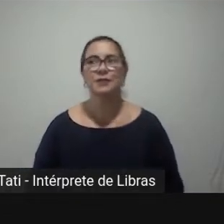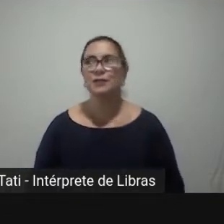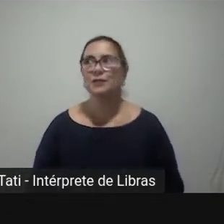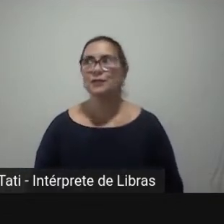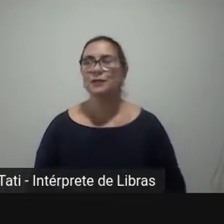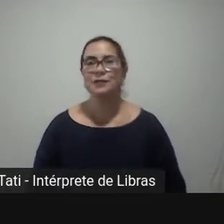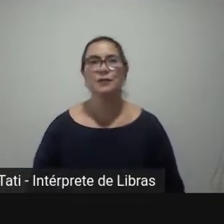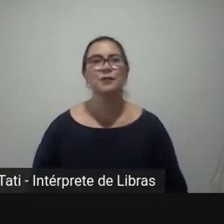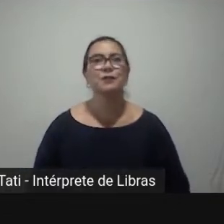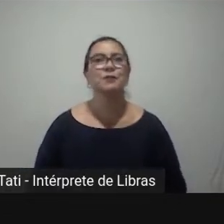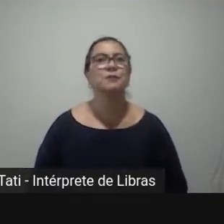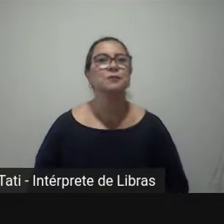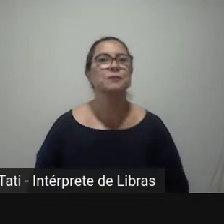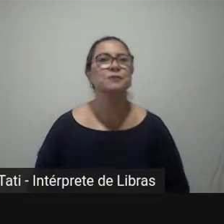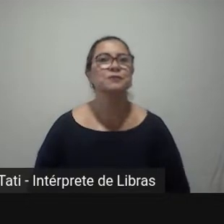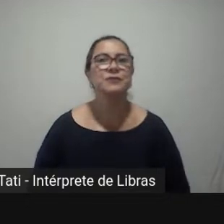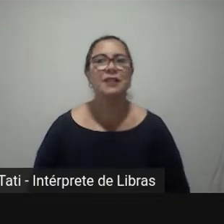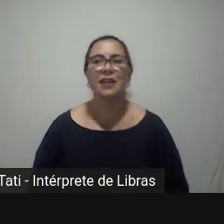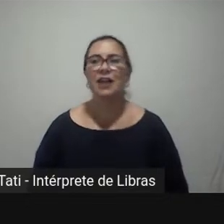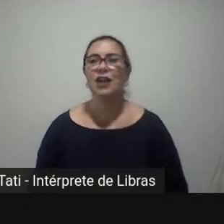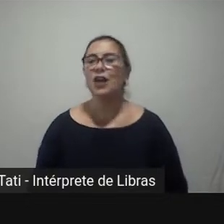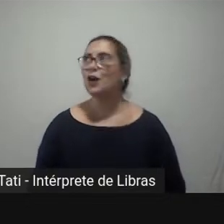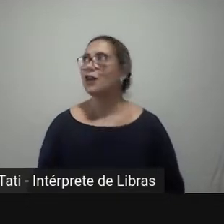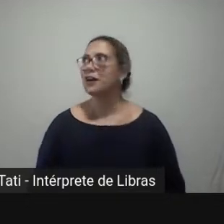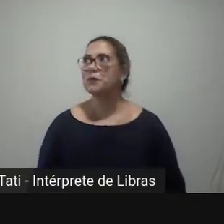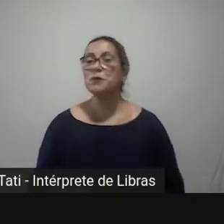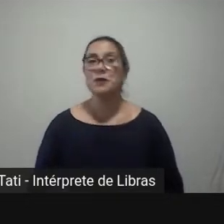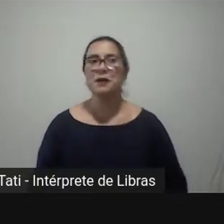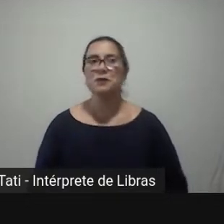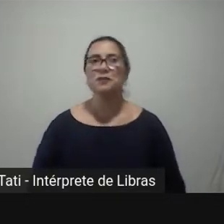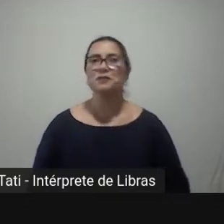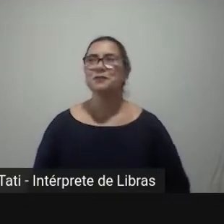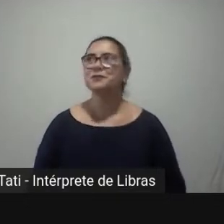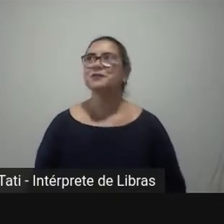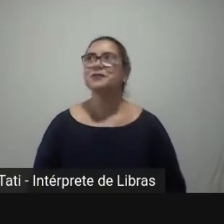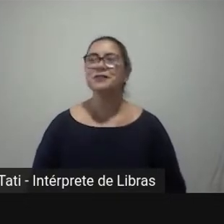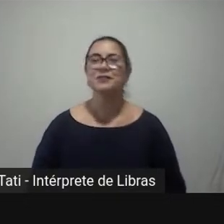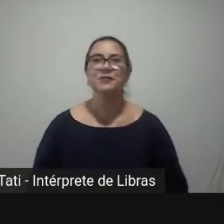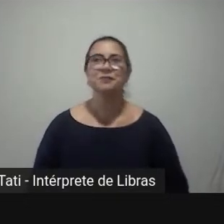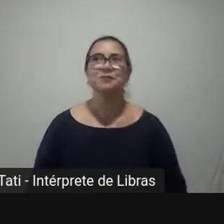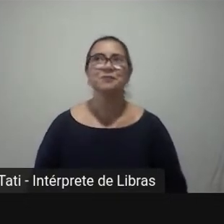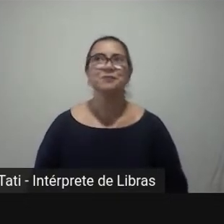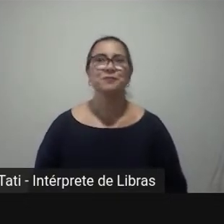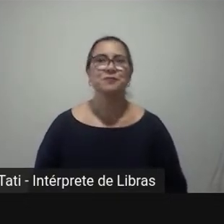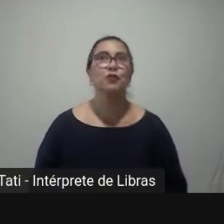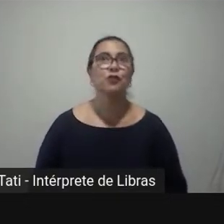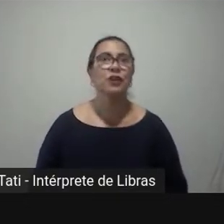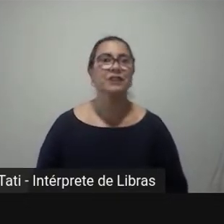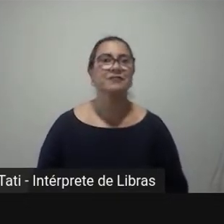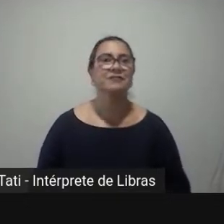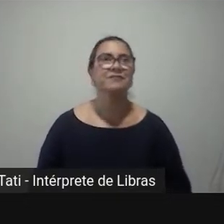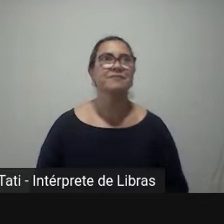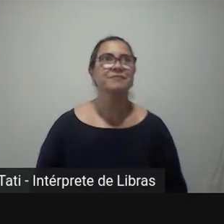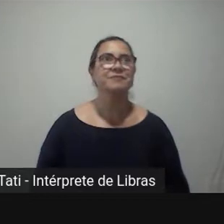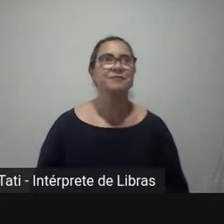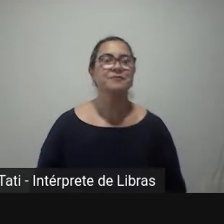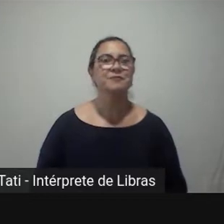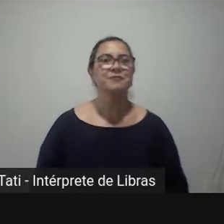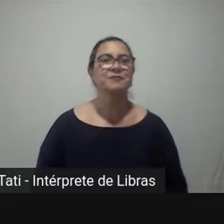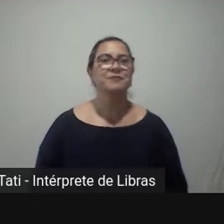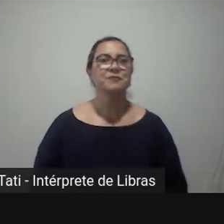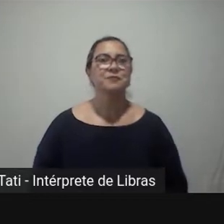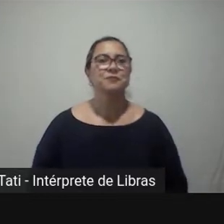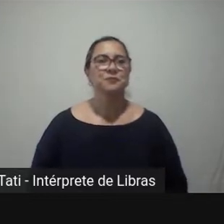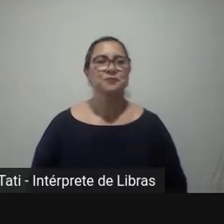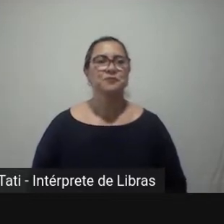dinâmica eleitoral brasileira, relacionando o desempenho de prefeitos e dos partidos nas eleições